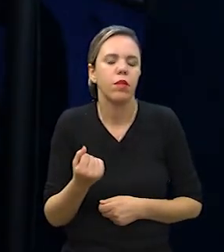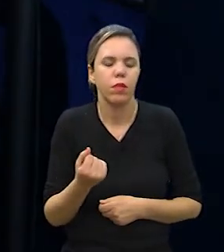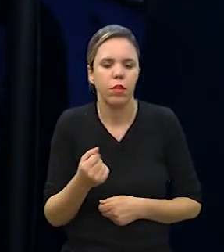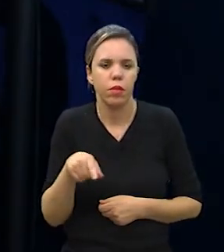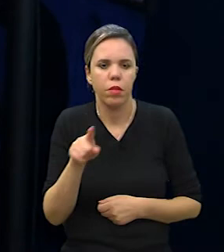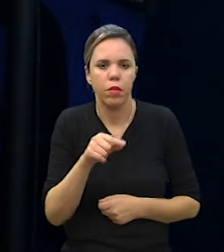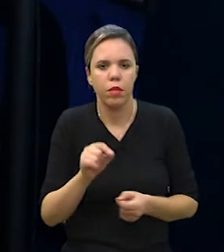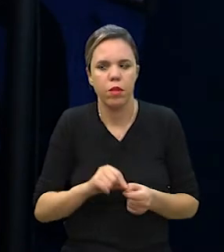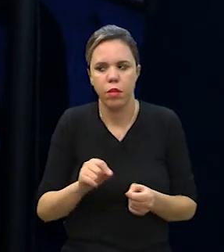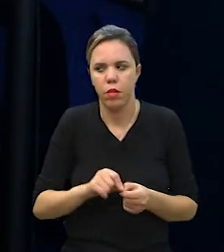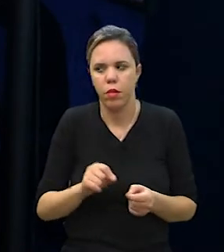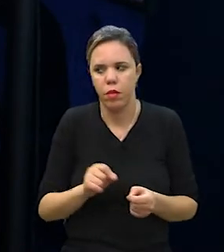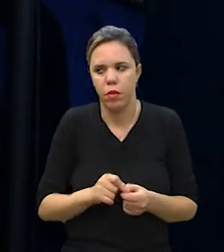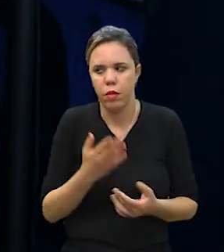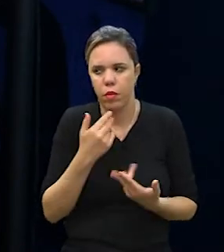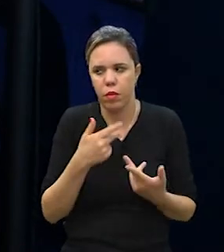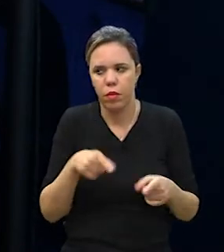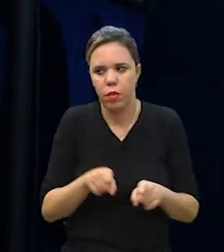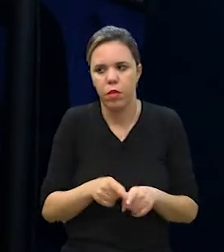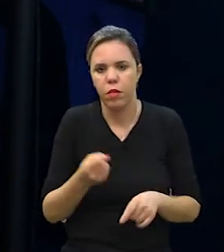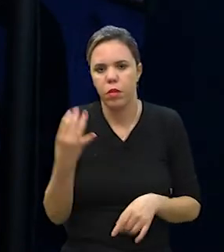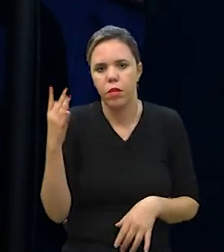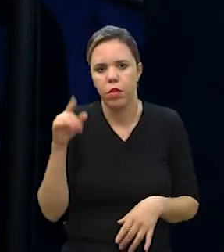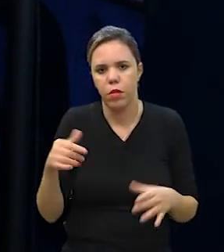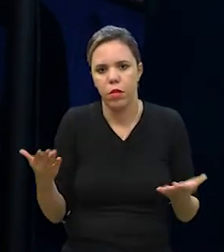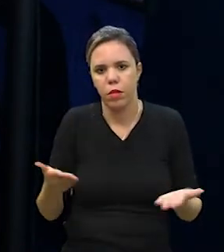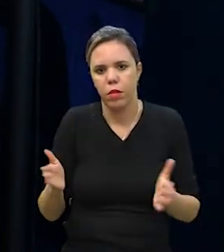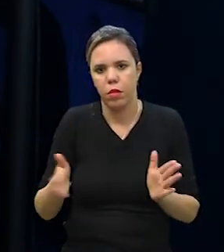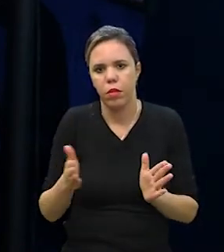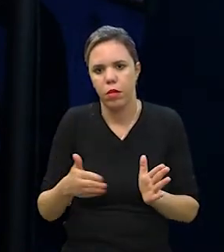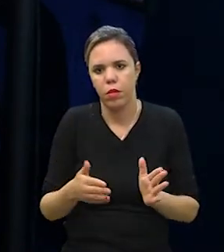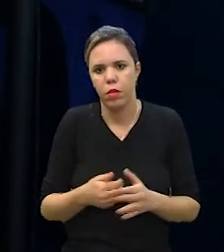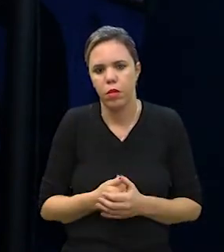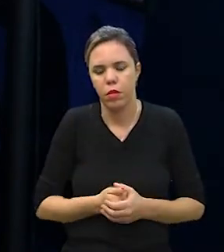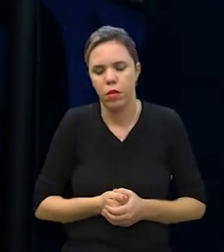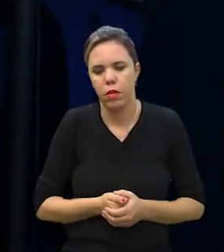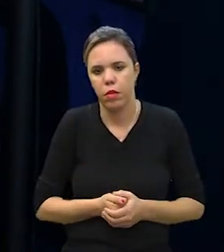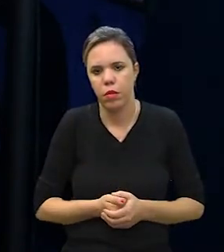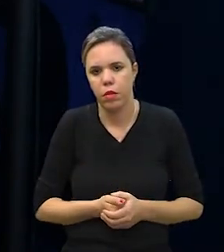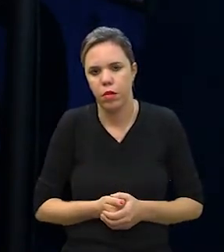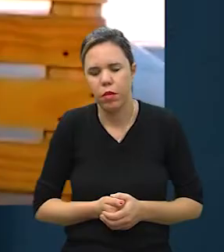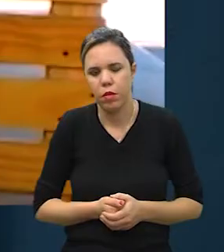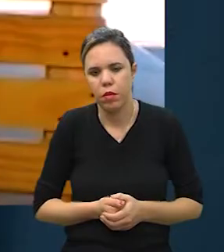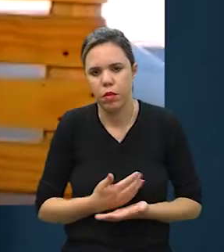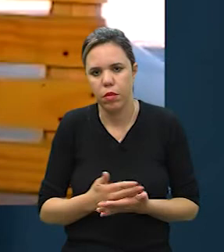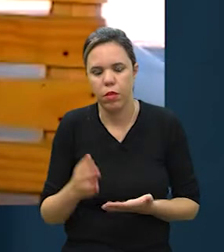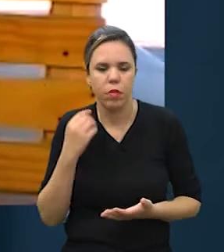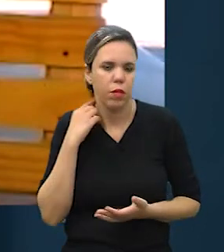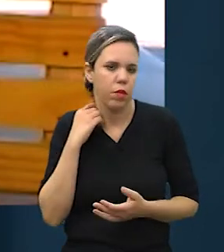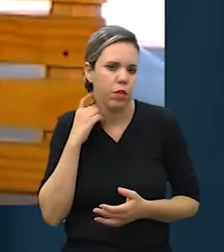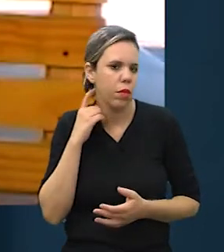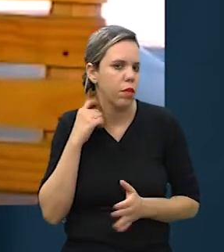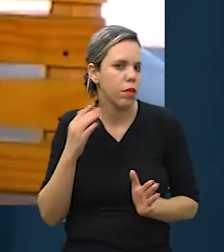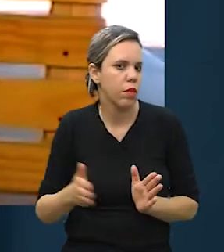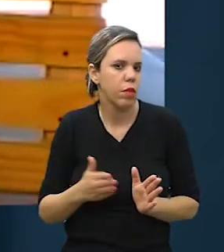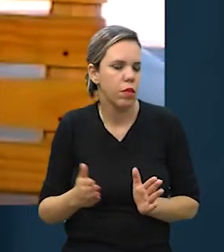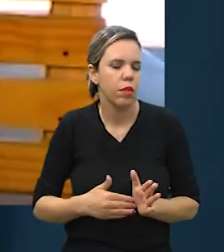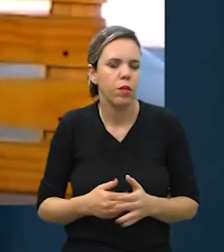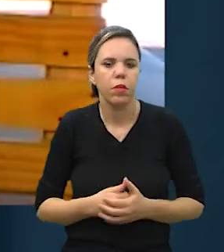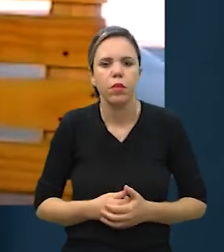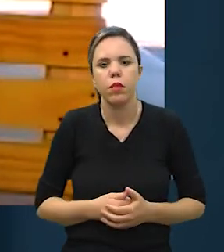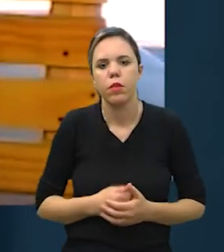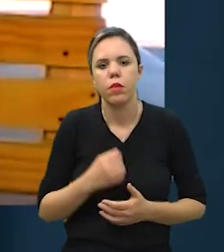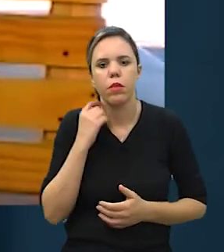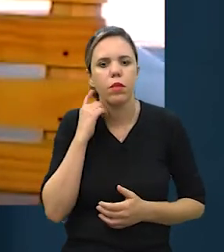você fazia de alimento e quanto é hoje a produção? A gente começou produzindo